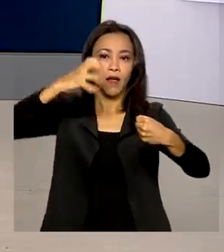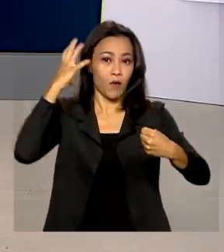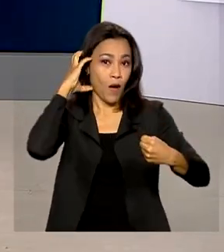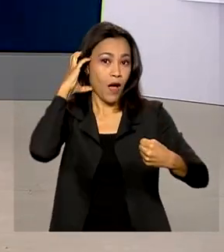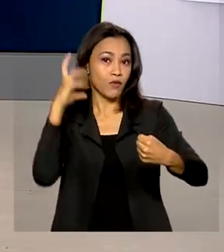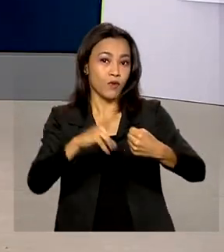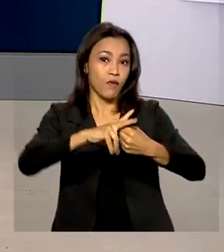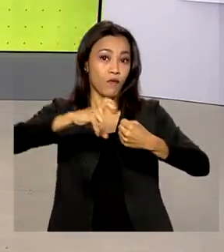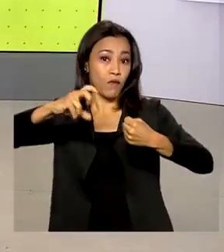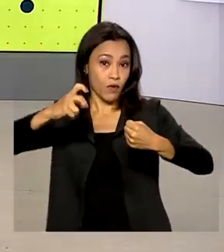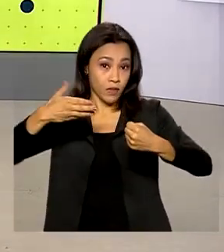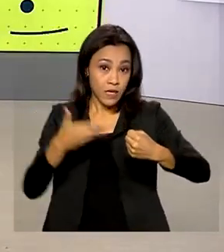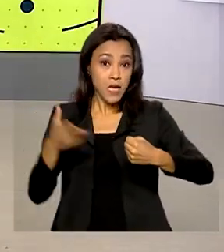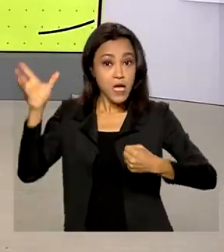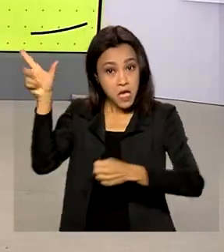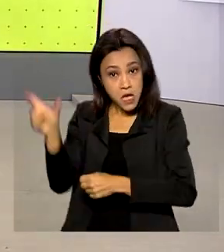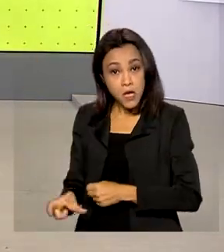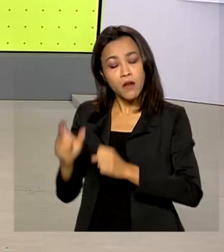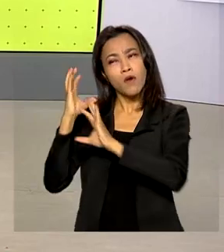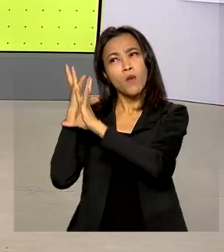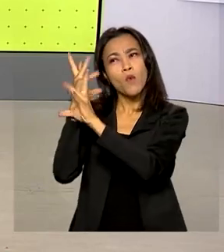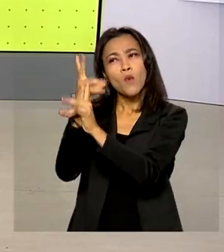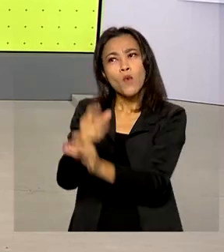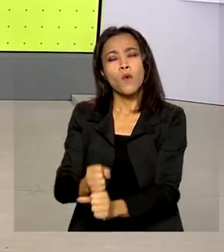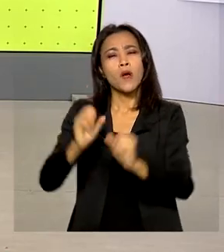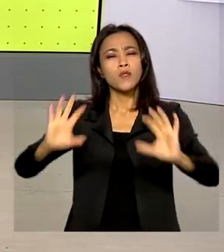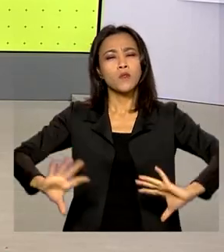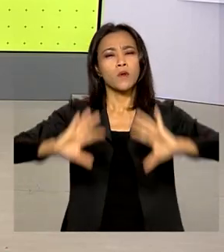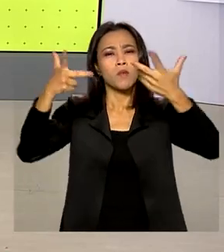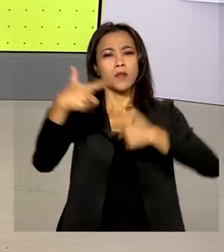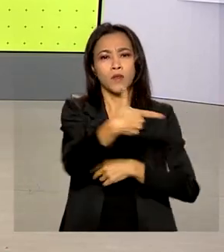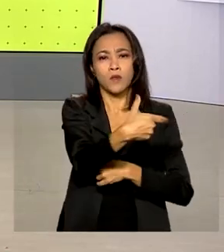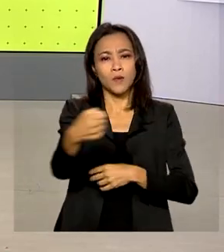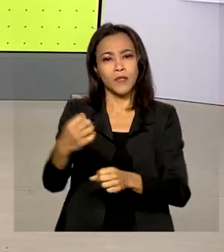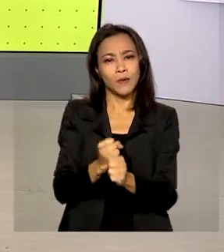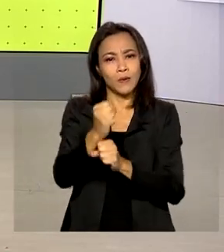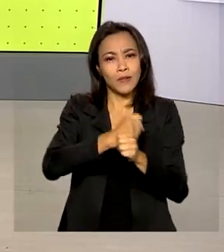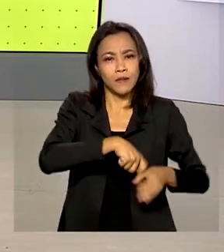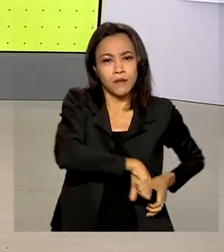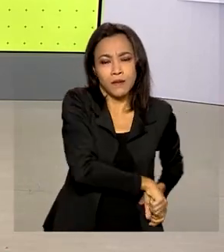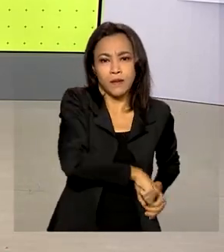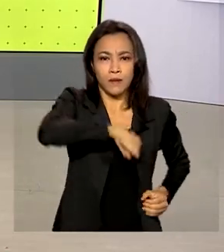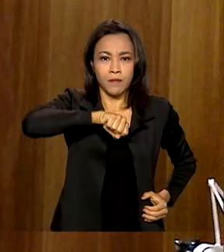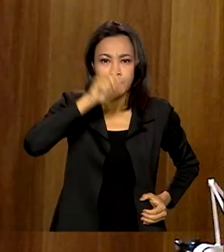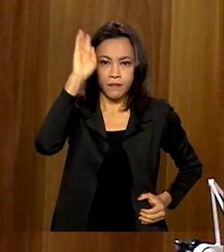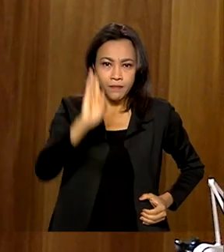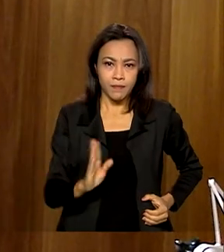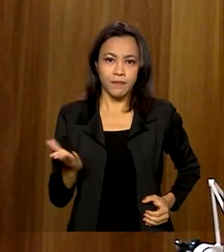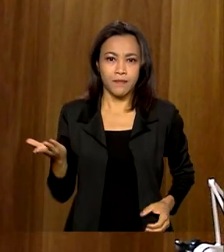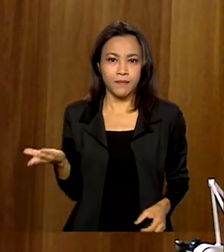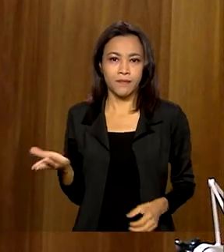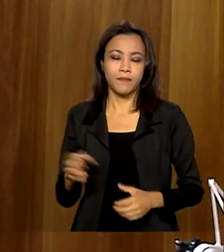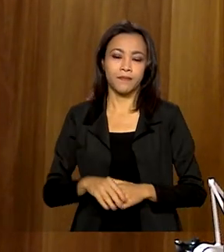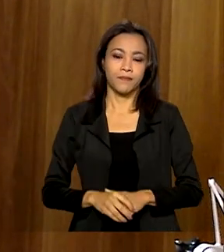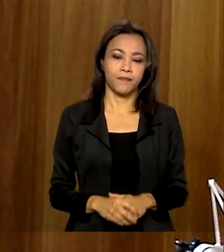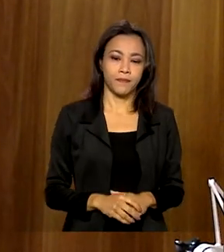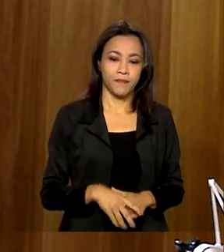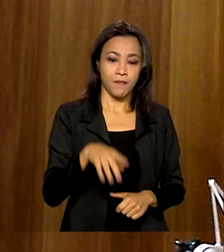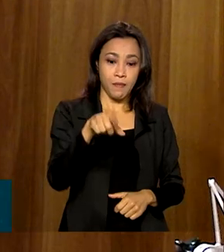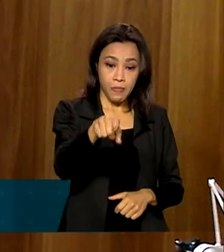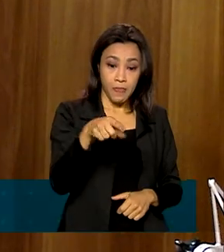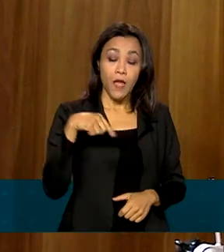André Costa fez um balanço das comemorações dos 200 anos da independência do Brasil. Nós tivemos